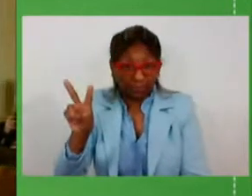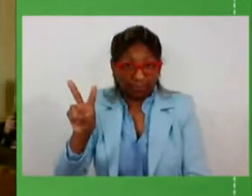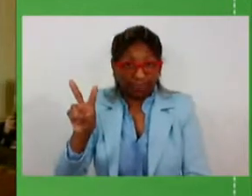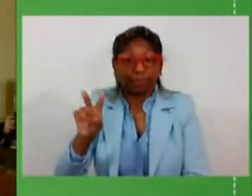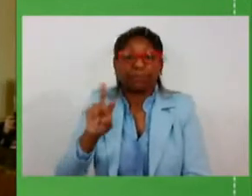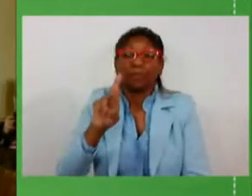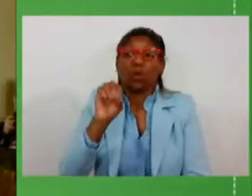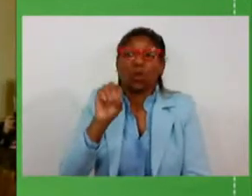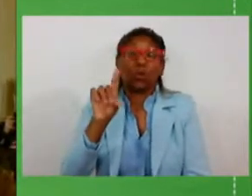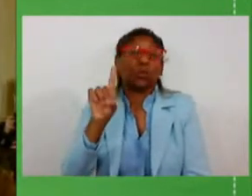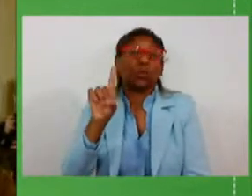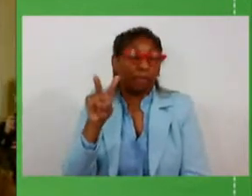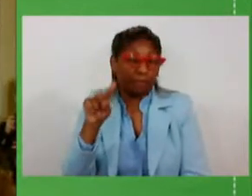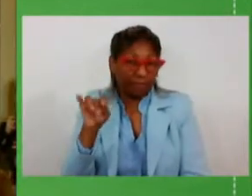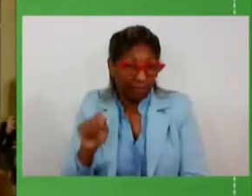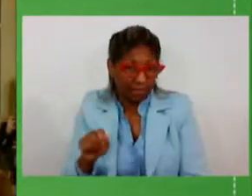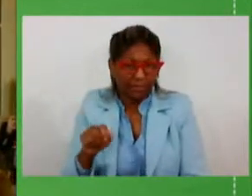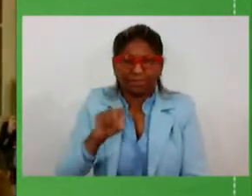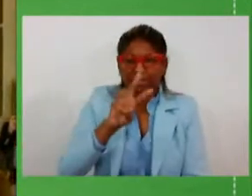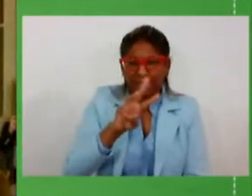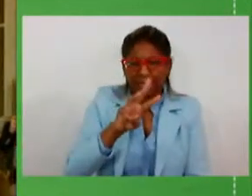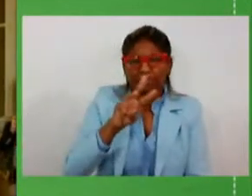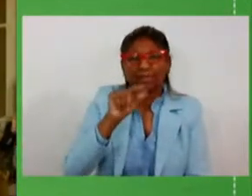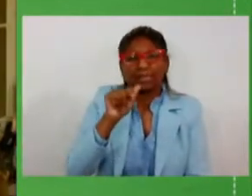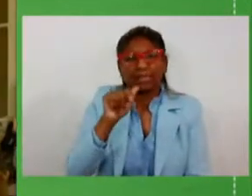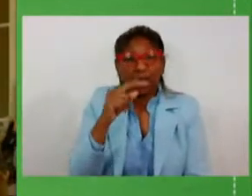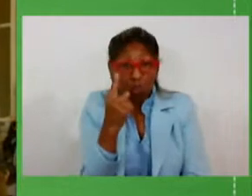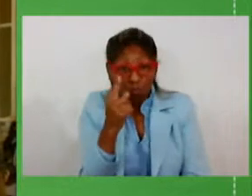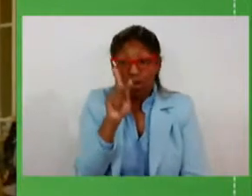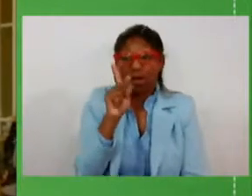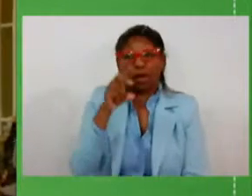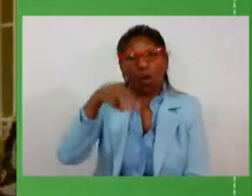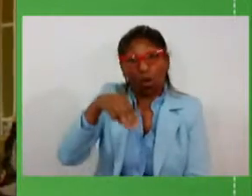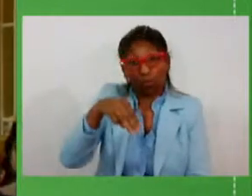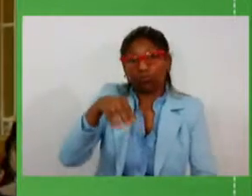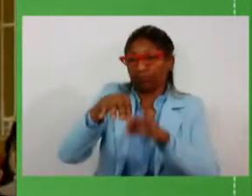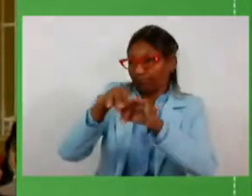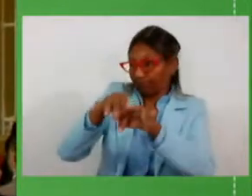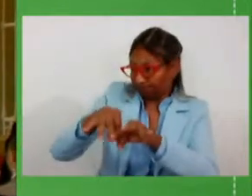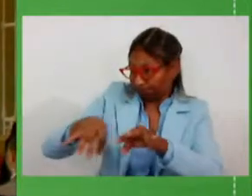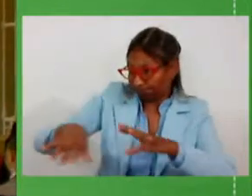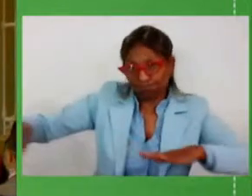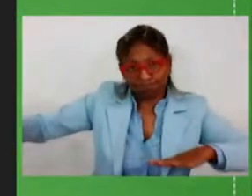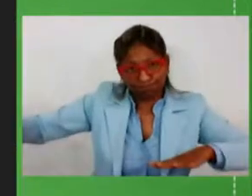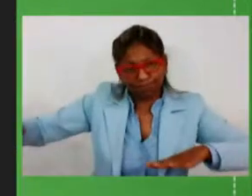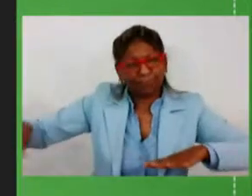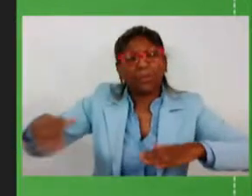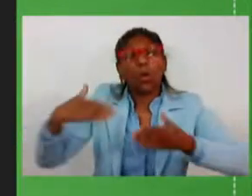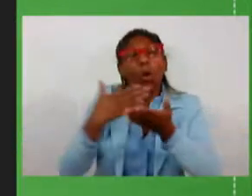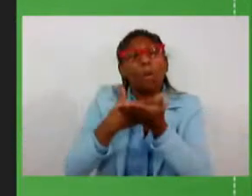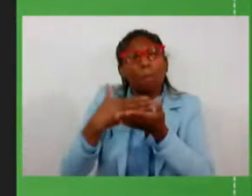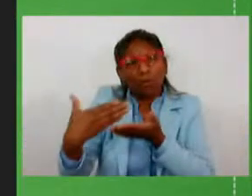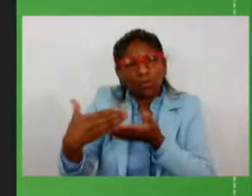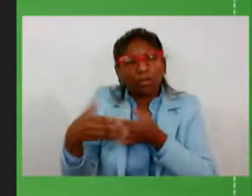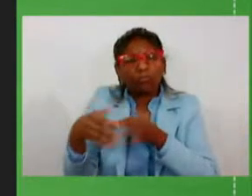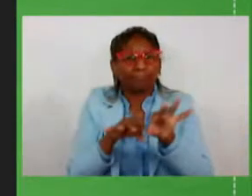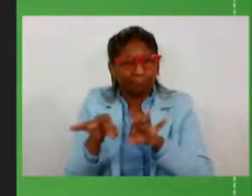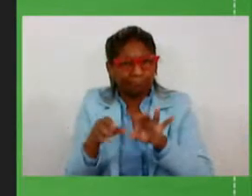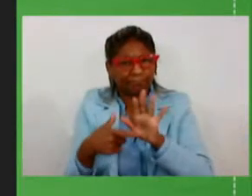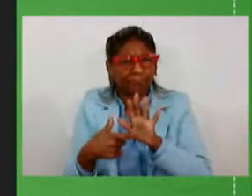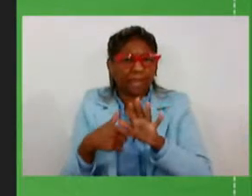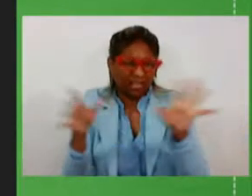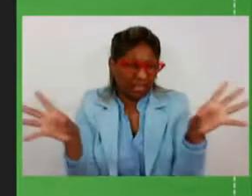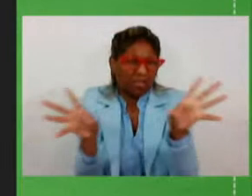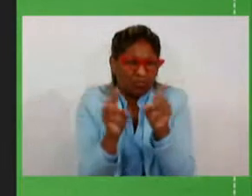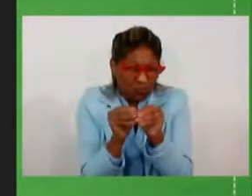bloco 3, de 271 quilômetros. As premissas do projeto, é importante, nós estamos aqui dando uma van premier para